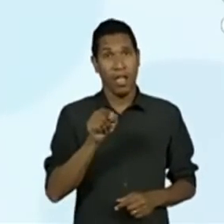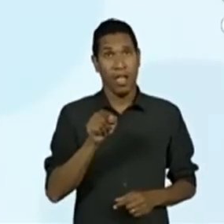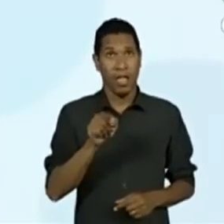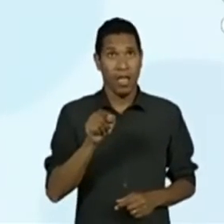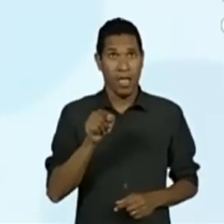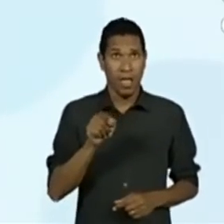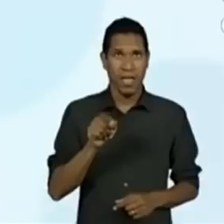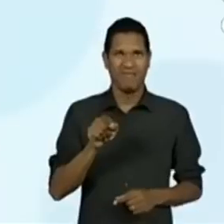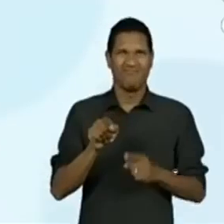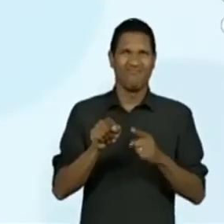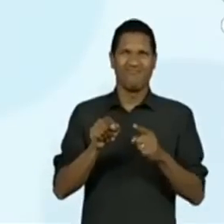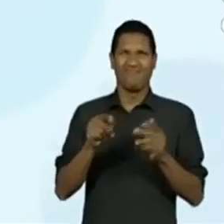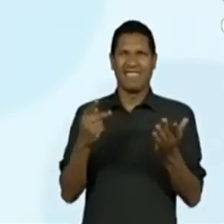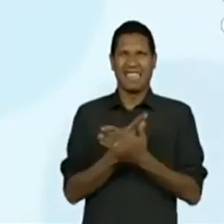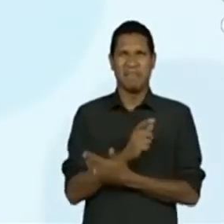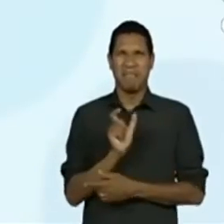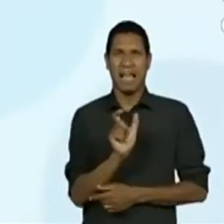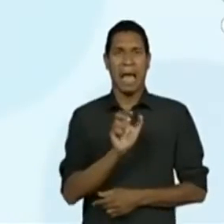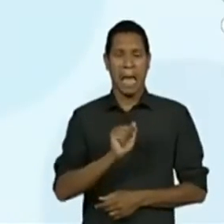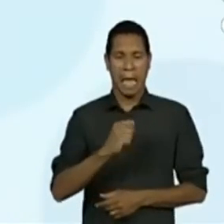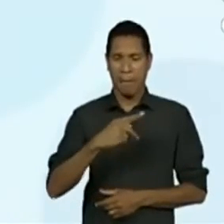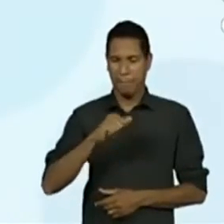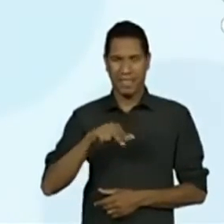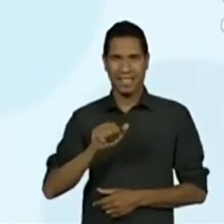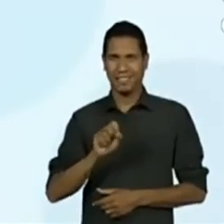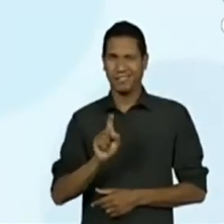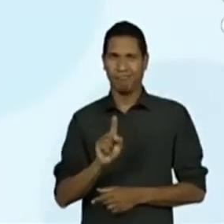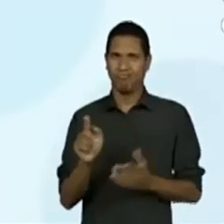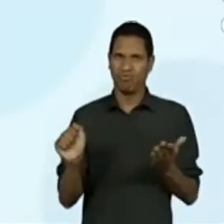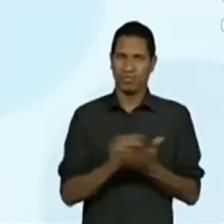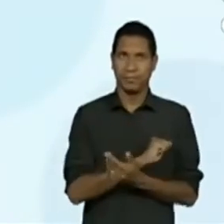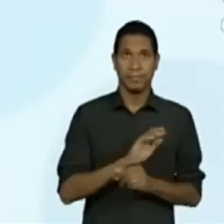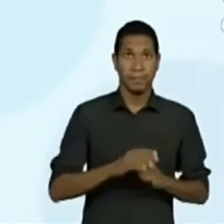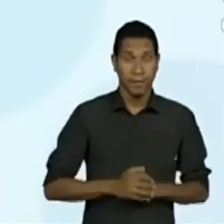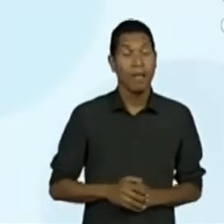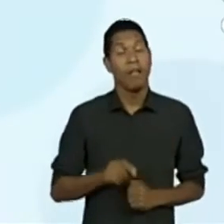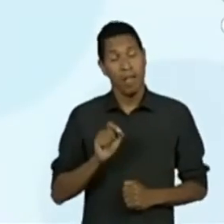apenas, que horroroso. Seria um poema...